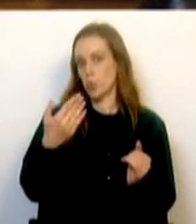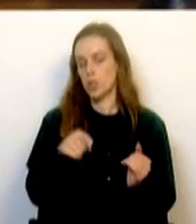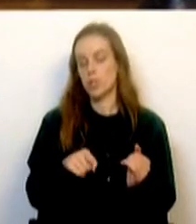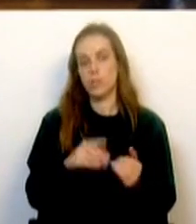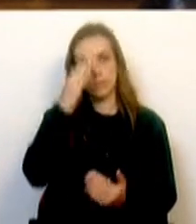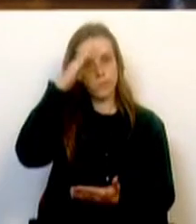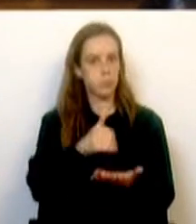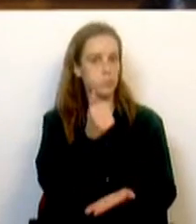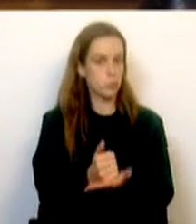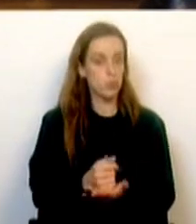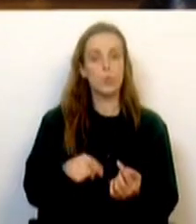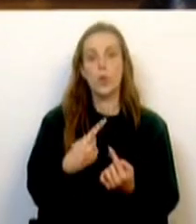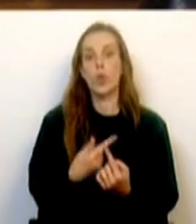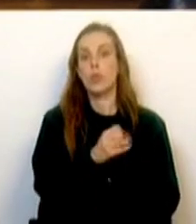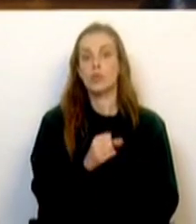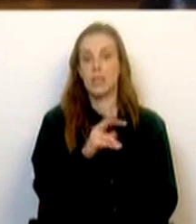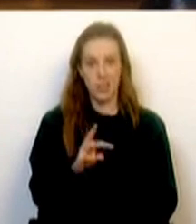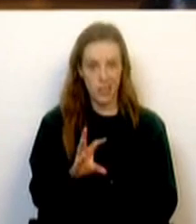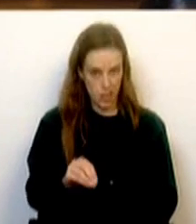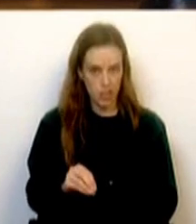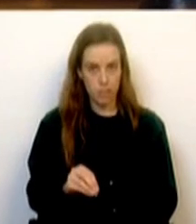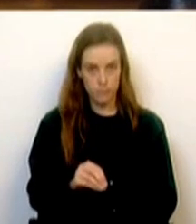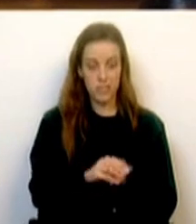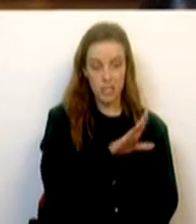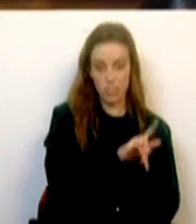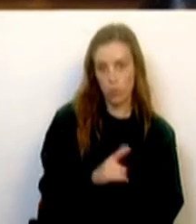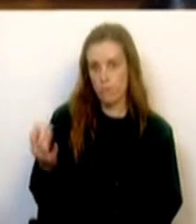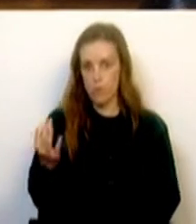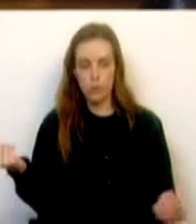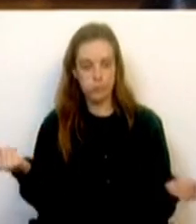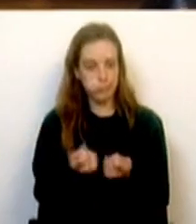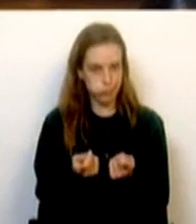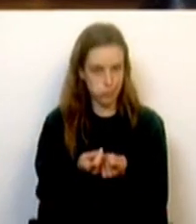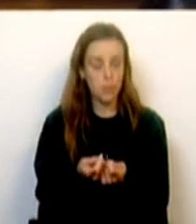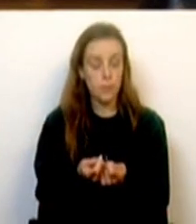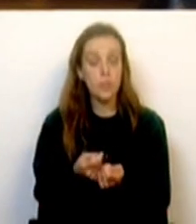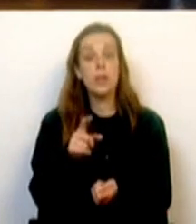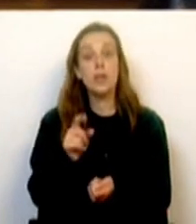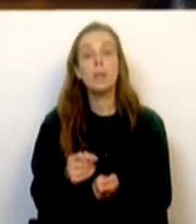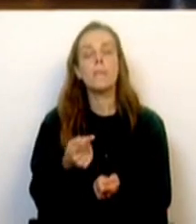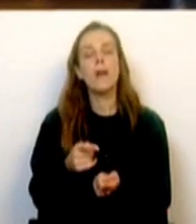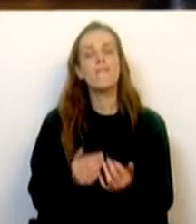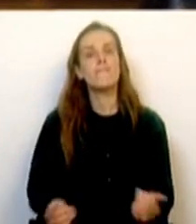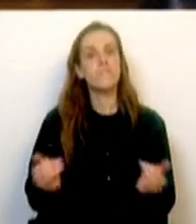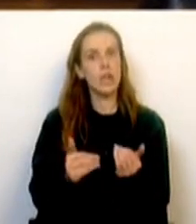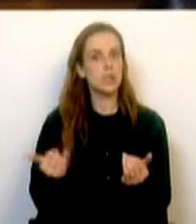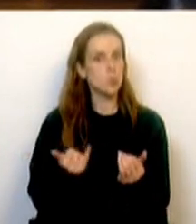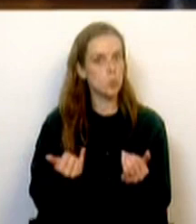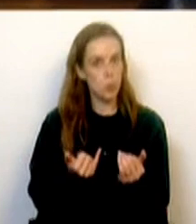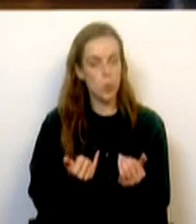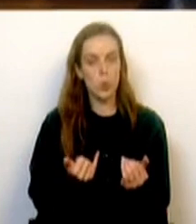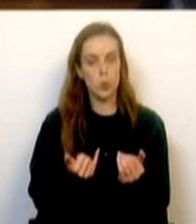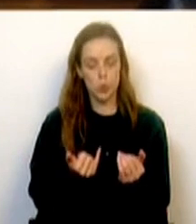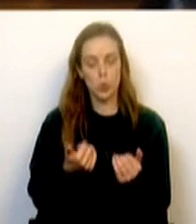e aproximará já substancialmente Lisboa e o Porto. A fase 2 terá o concurso para o início de